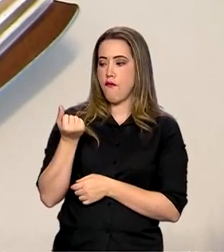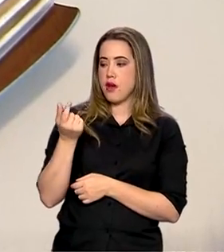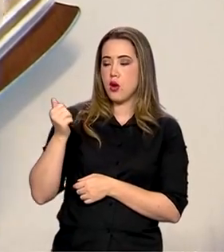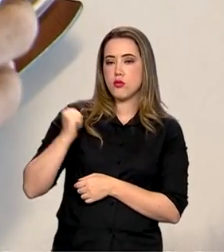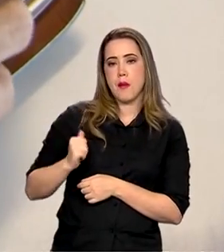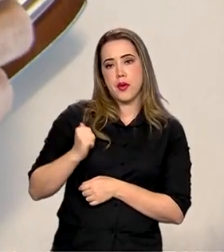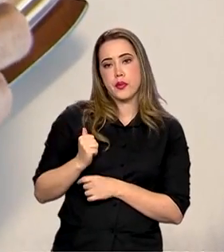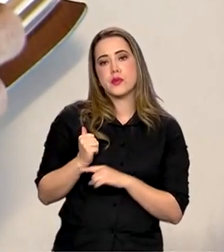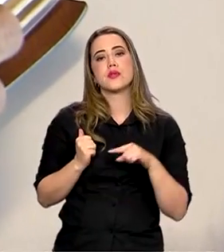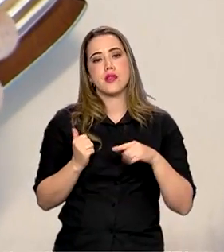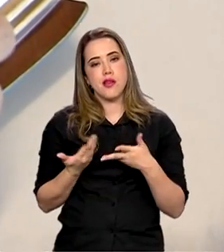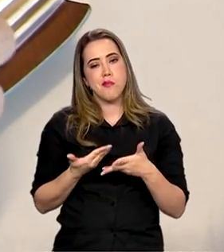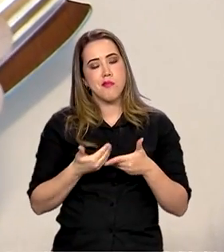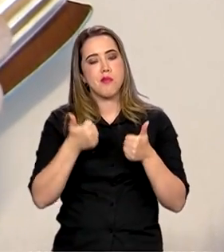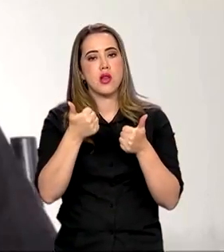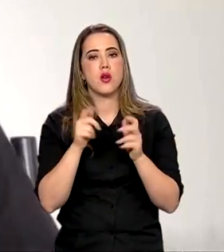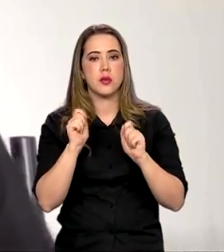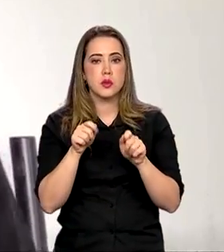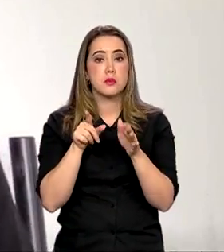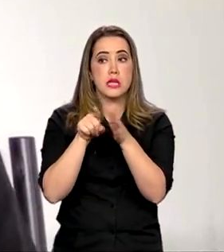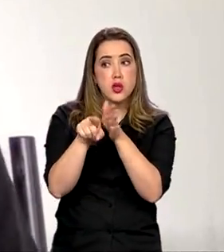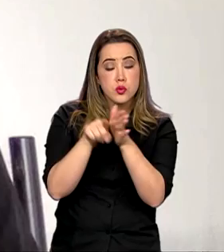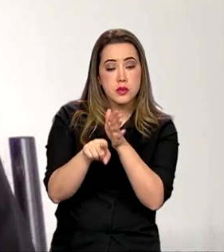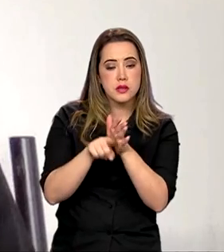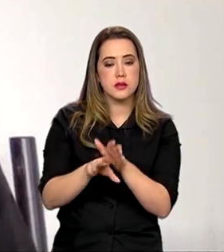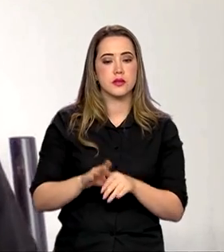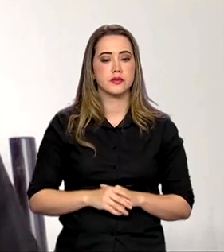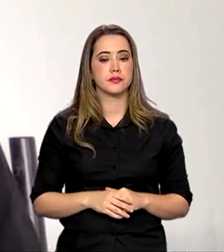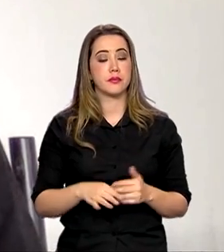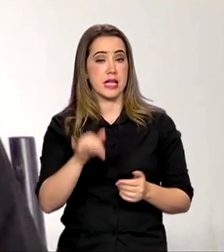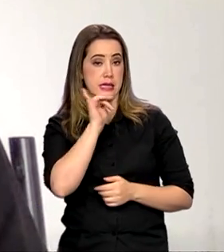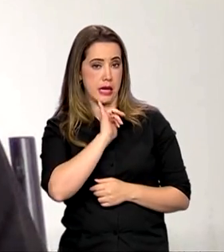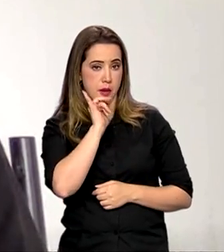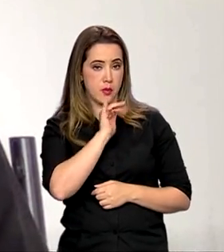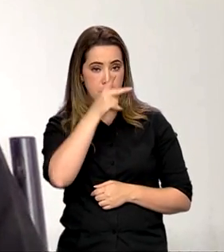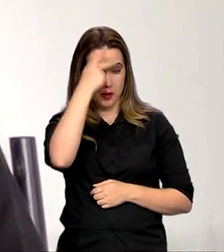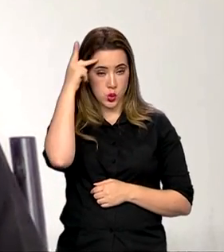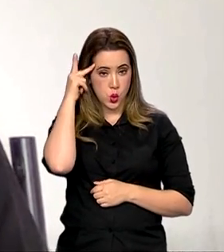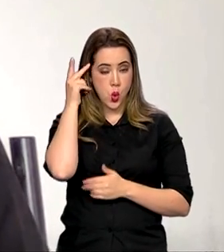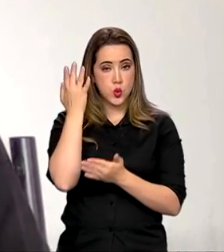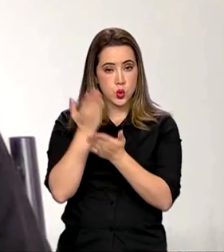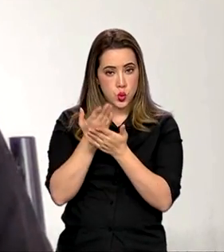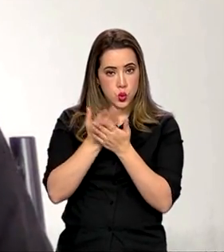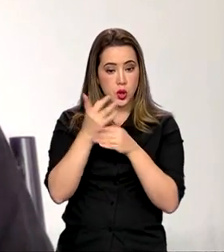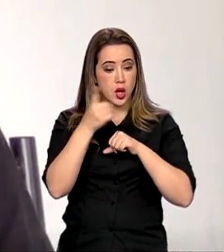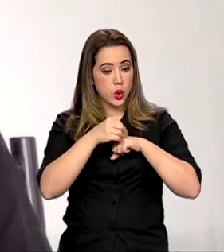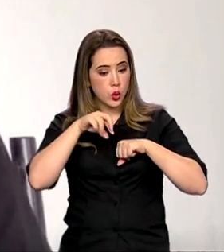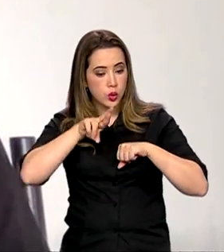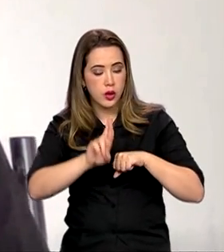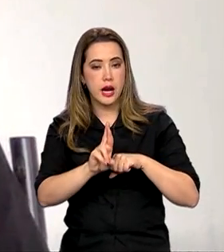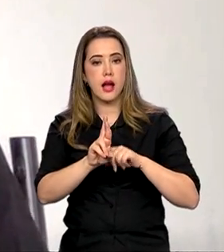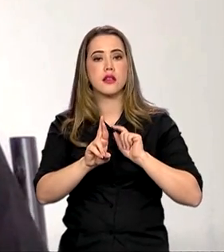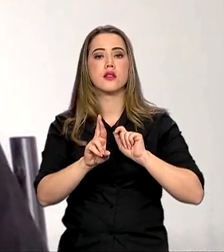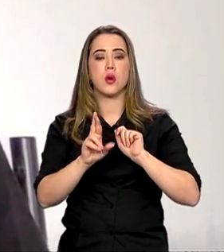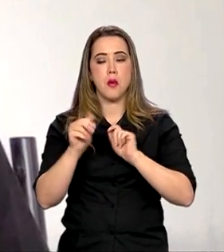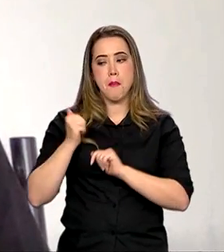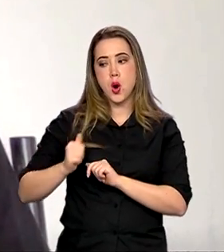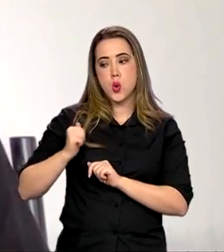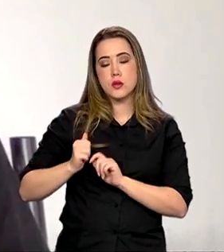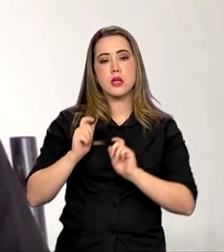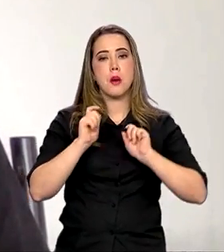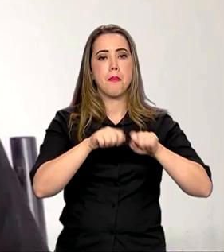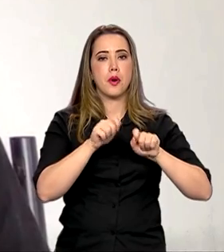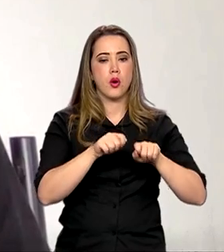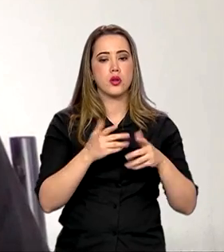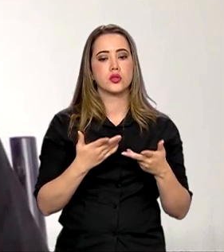deles aos centros de pesquisas. Um estudante de doutorado que recebe uma bolsa, ele pode também acumular uma bolsa que a sua